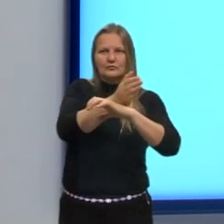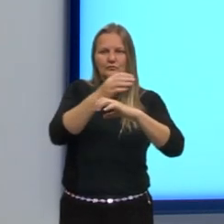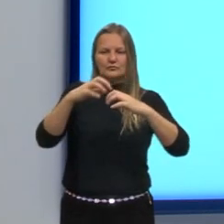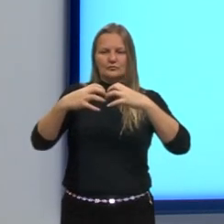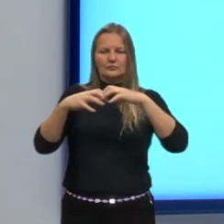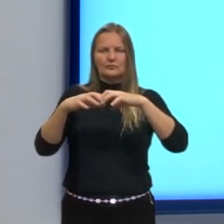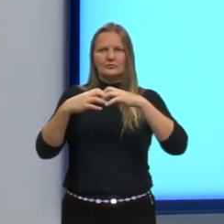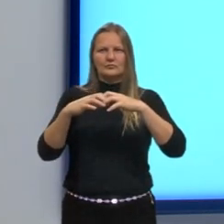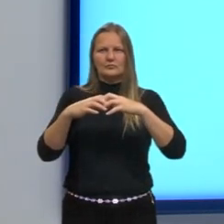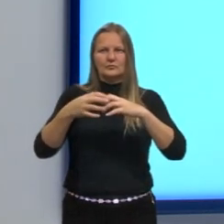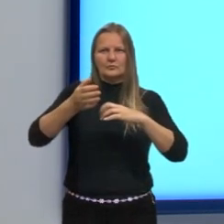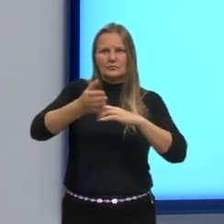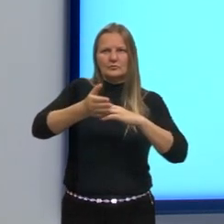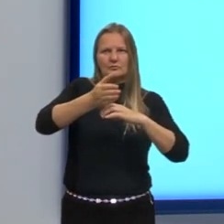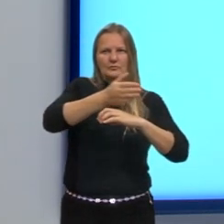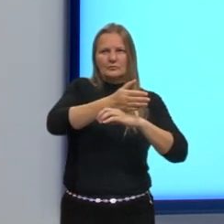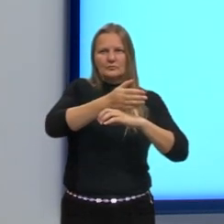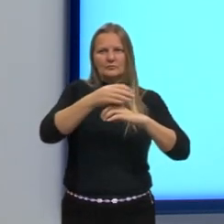é responsável por isso.